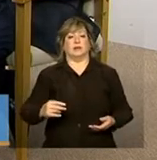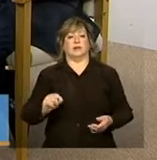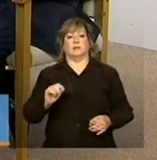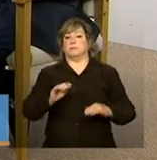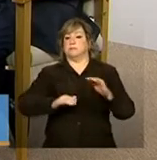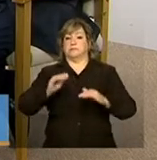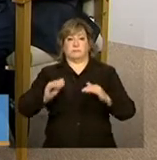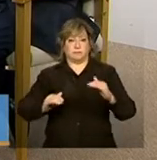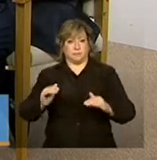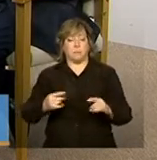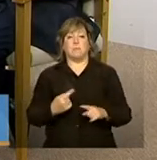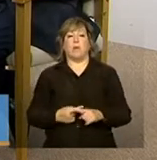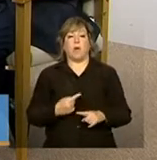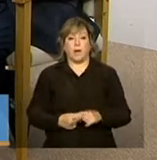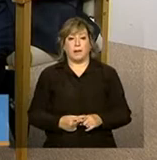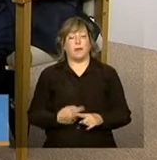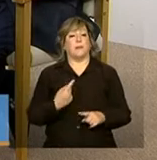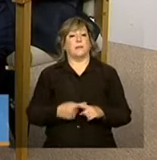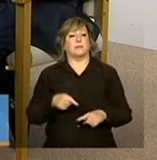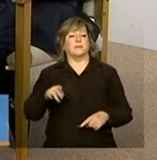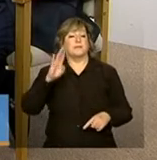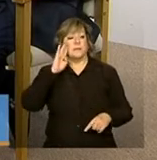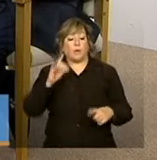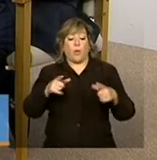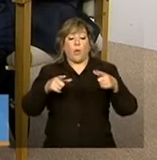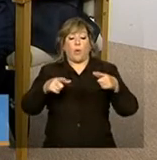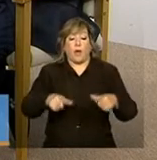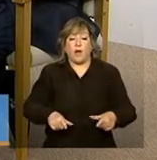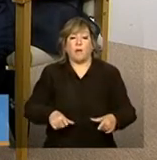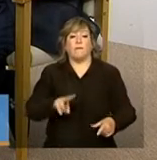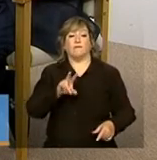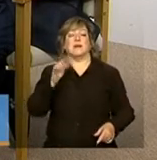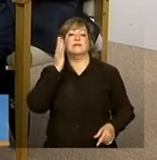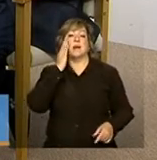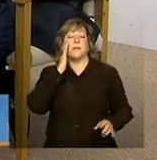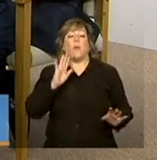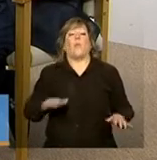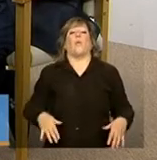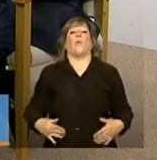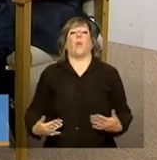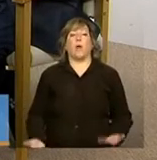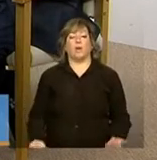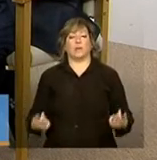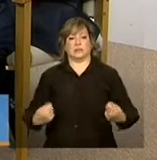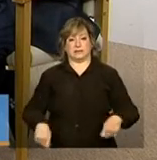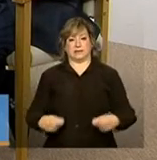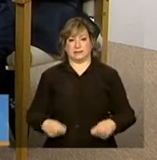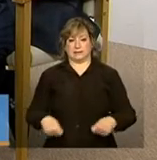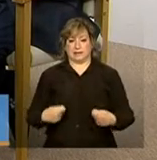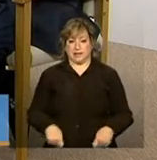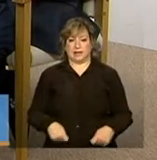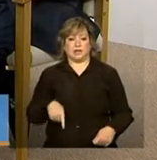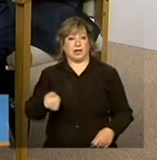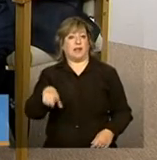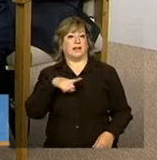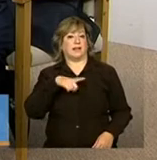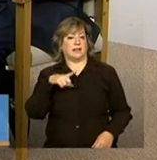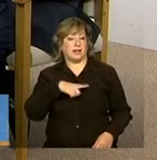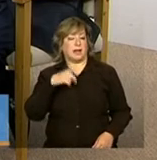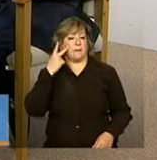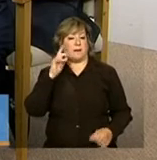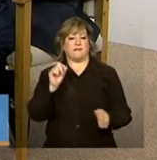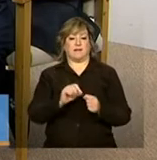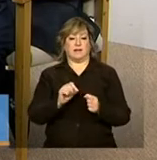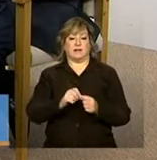Por quê? Porque é a localidade que vai saber quais são as necessidades que ela tem para fazer a boa